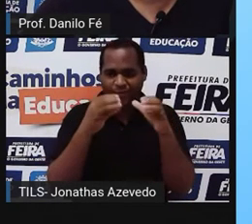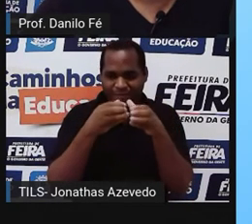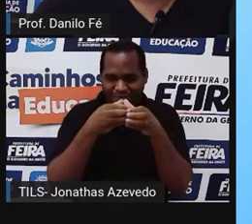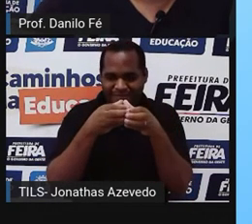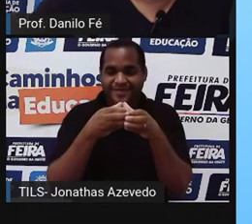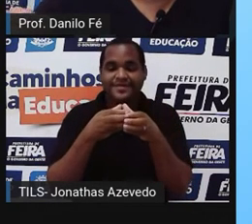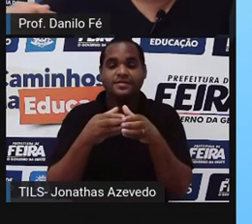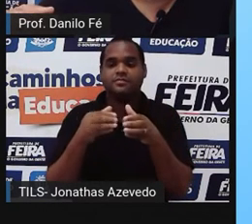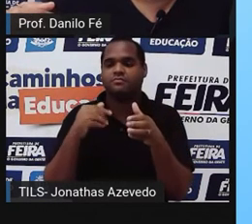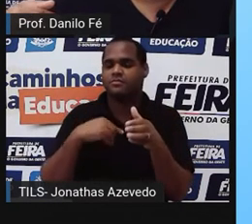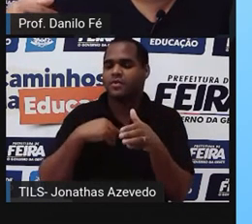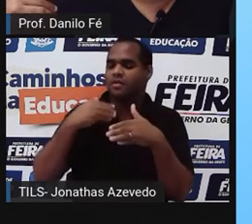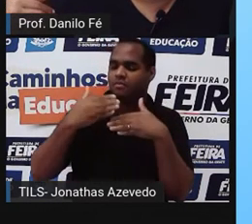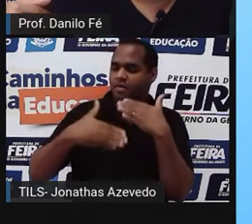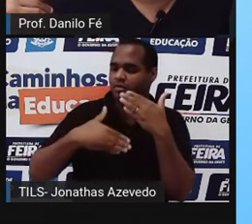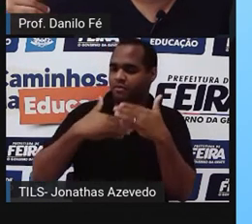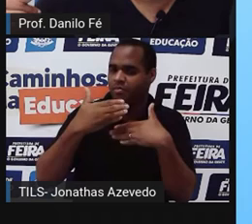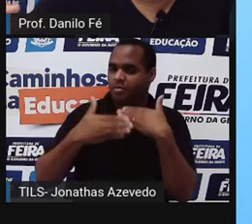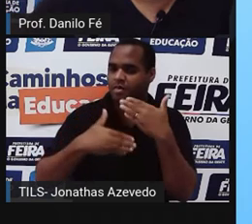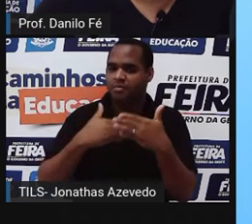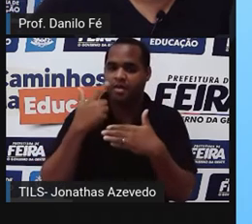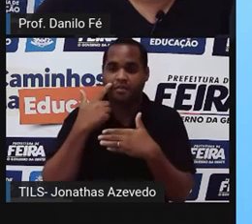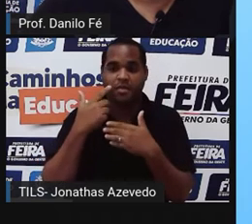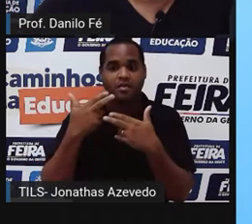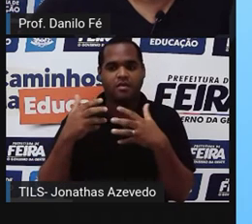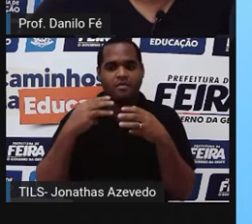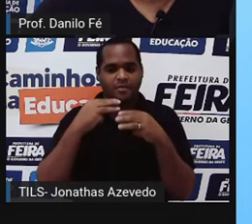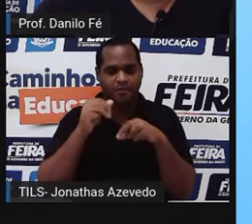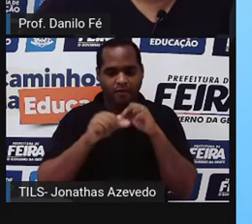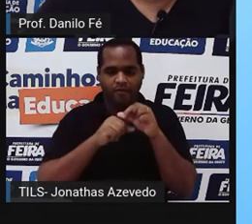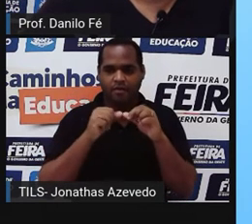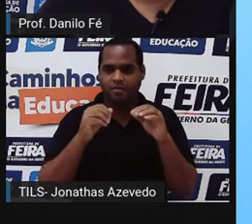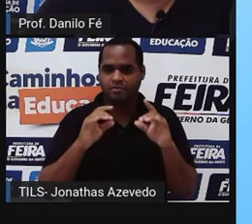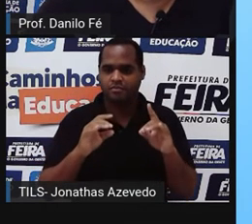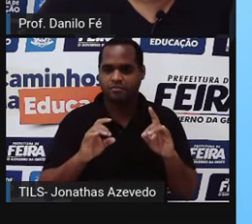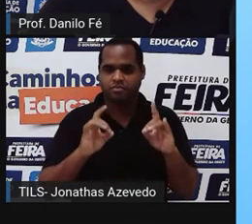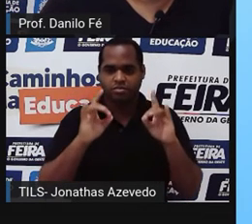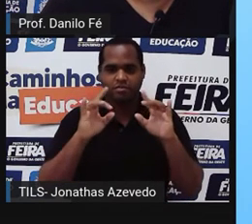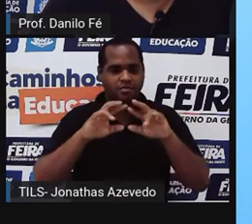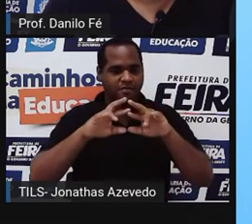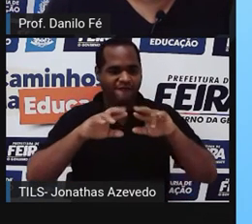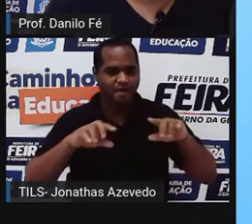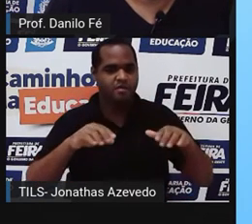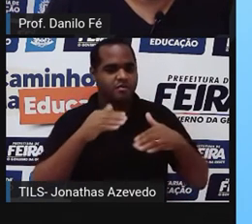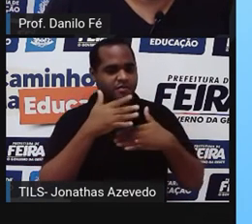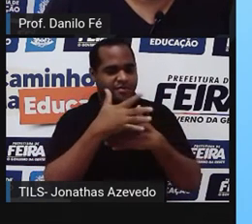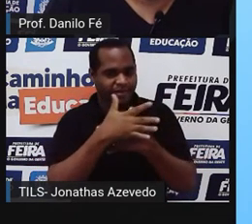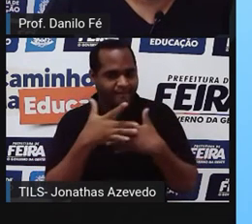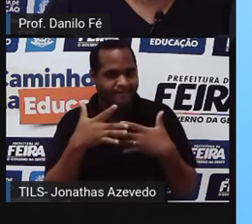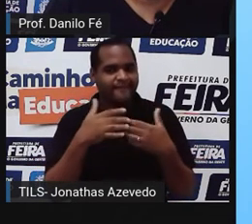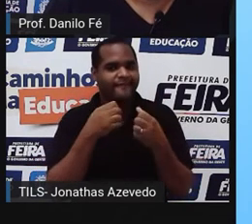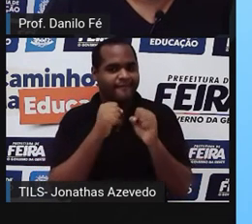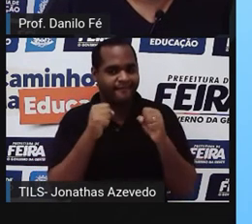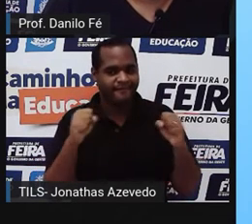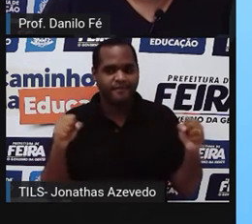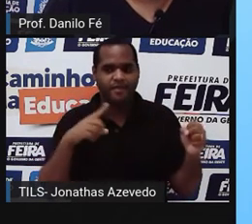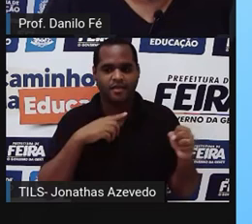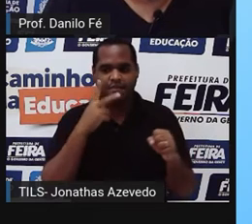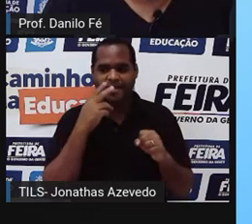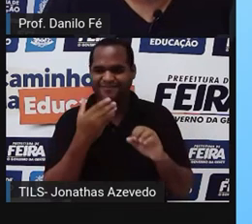pouco a pouco, vai ganhando ar e esquadra de metrópole. E eles vão perdendo espaço.